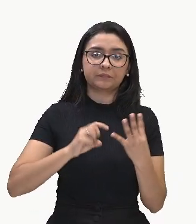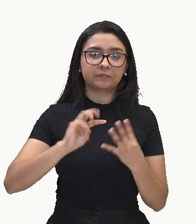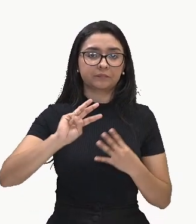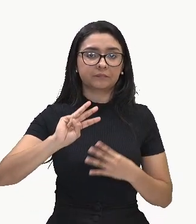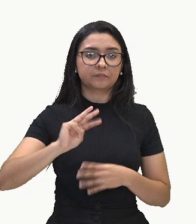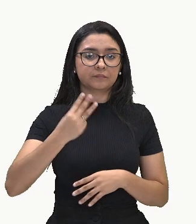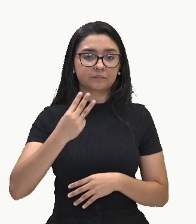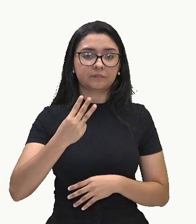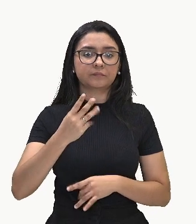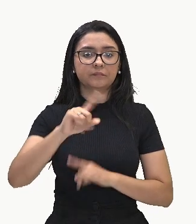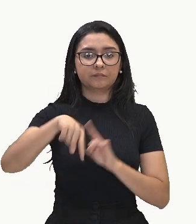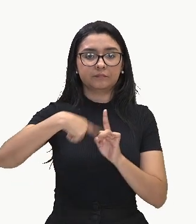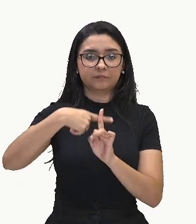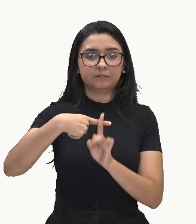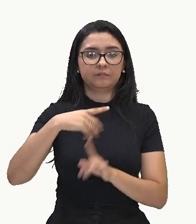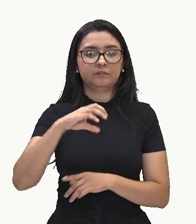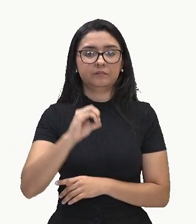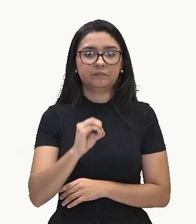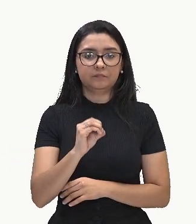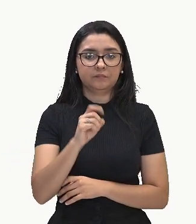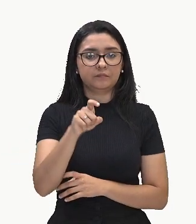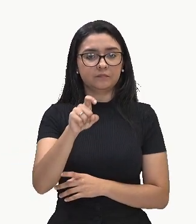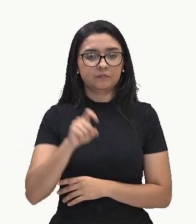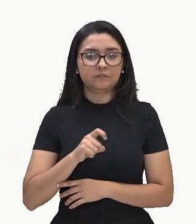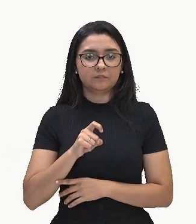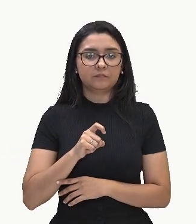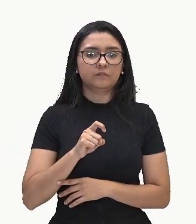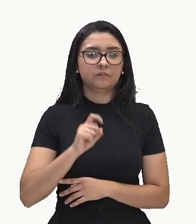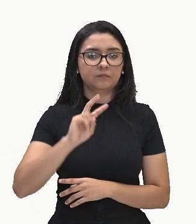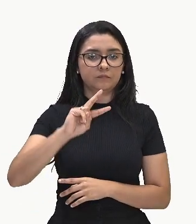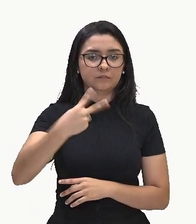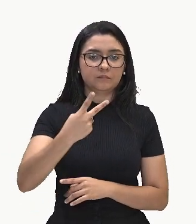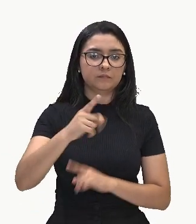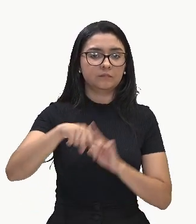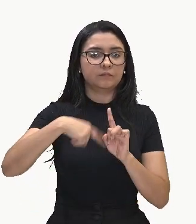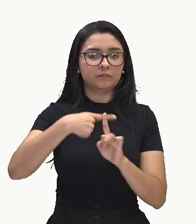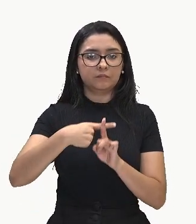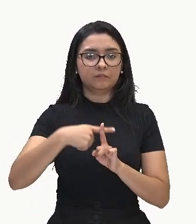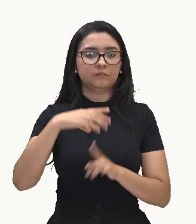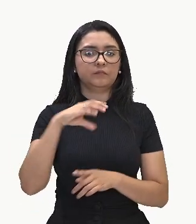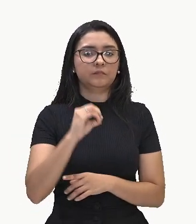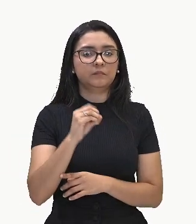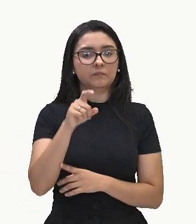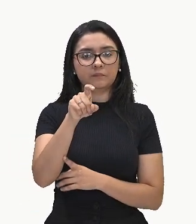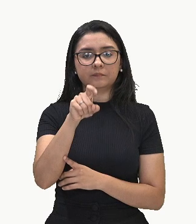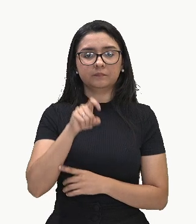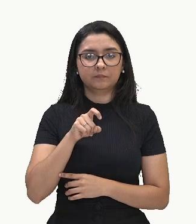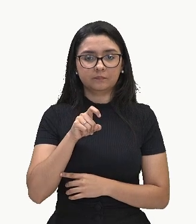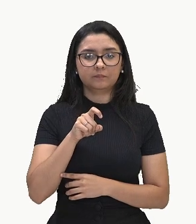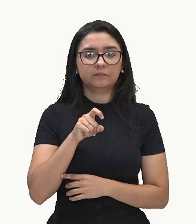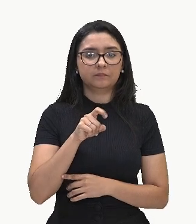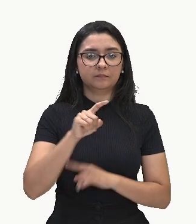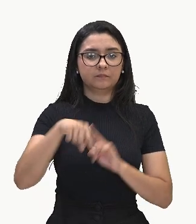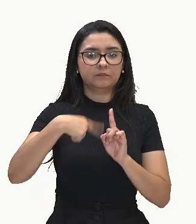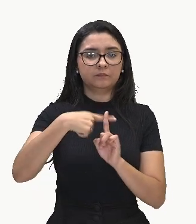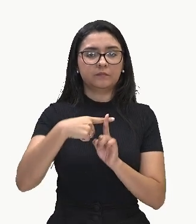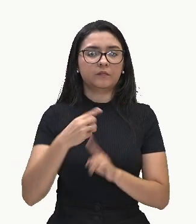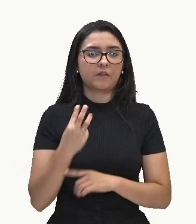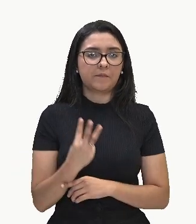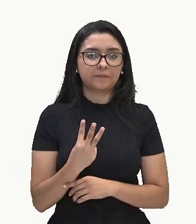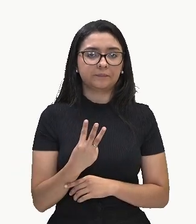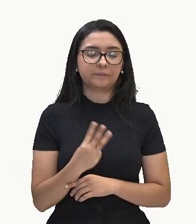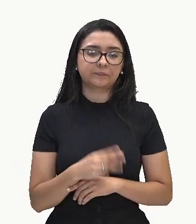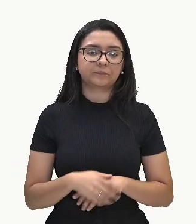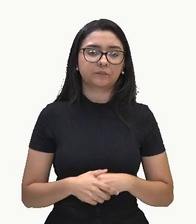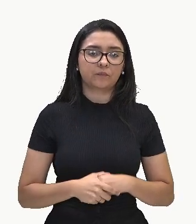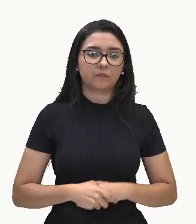mais 0X ao quadrado mais 0X mais 3.